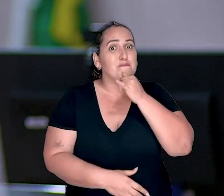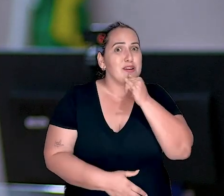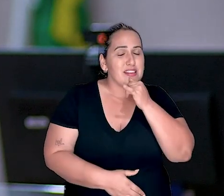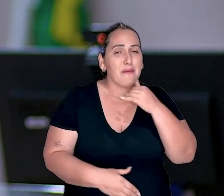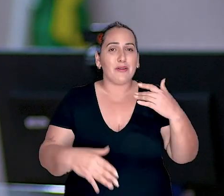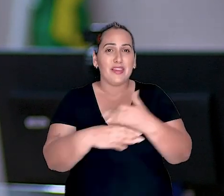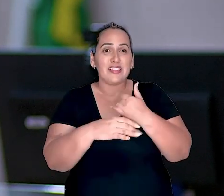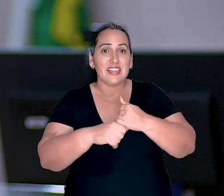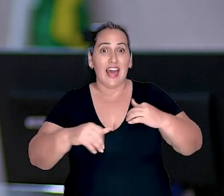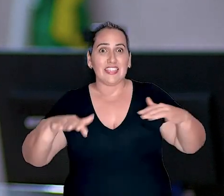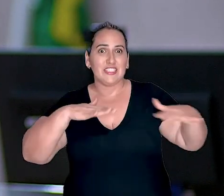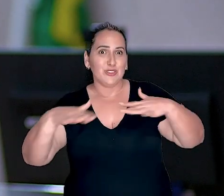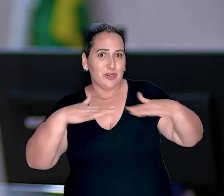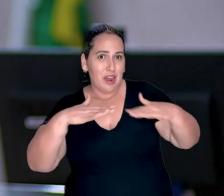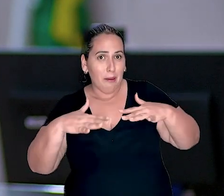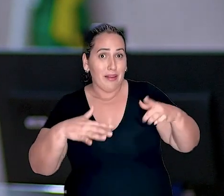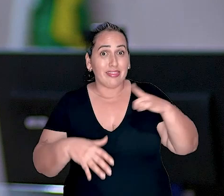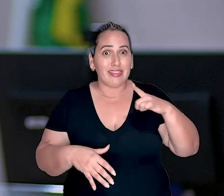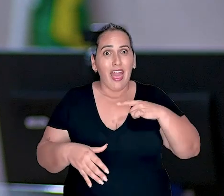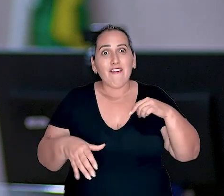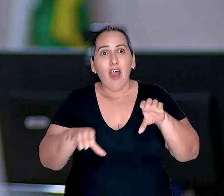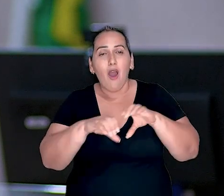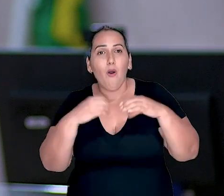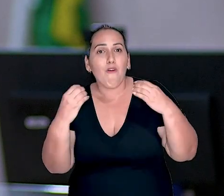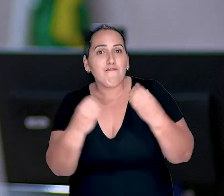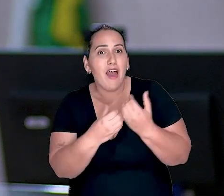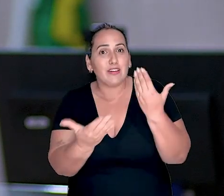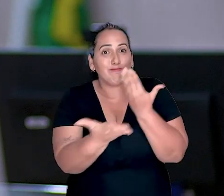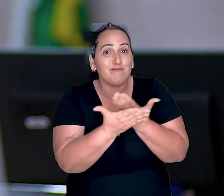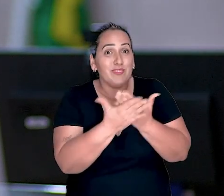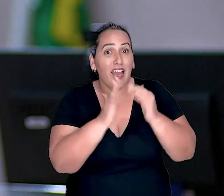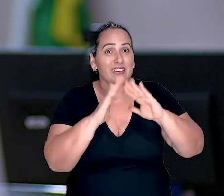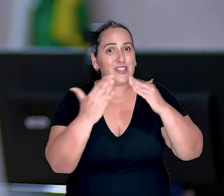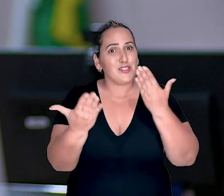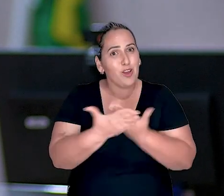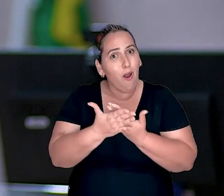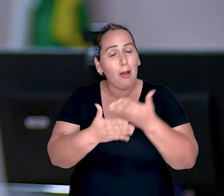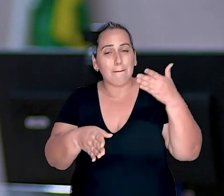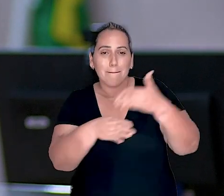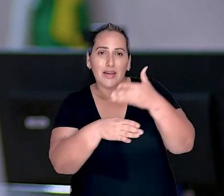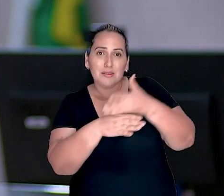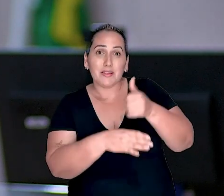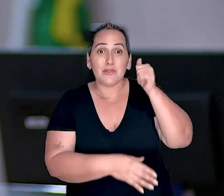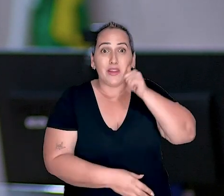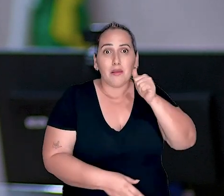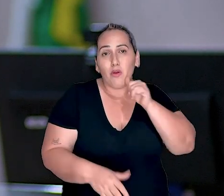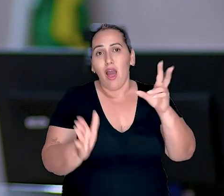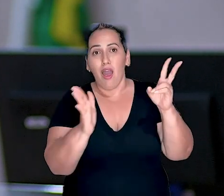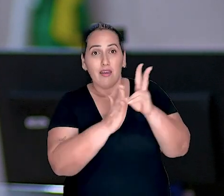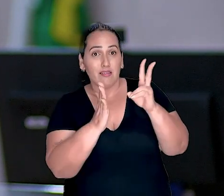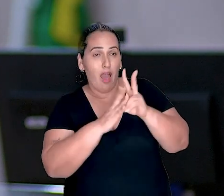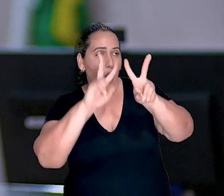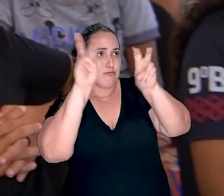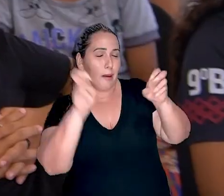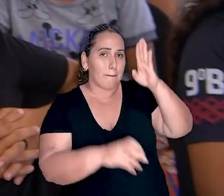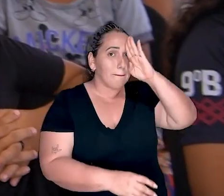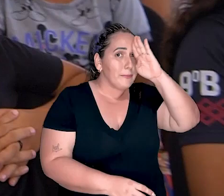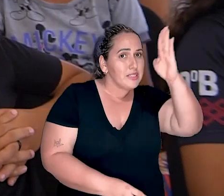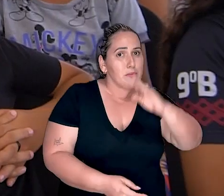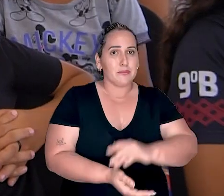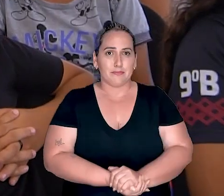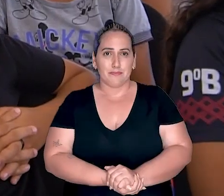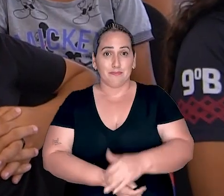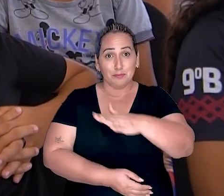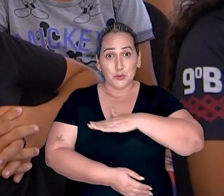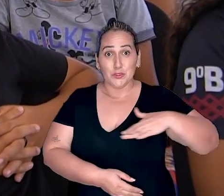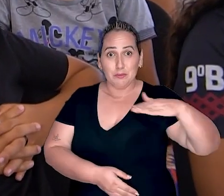teve roda de conversa com estudantes e a participação das mulheres indígenas na política foi o tema principal. O espaço